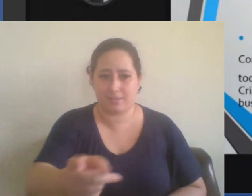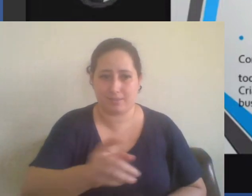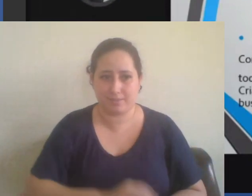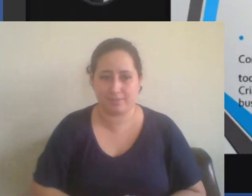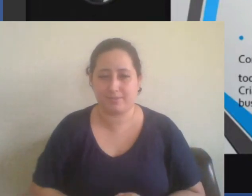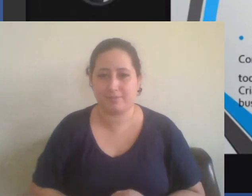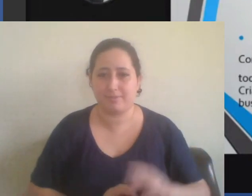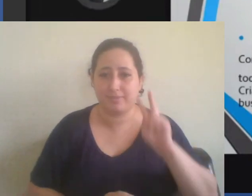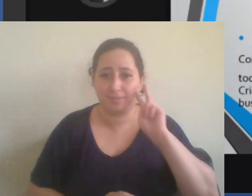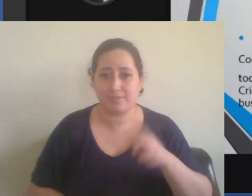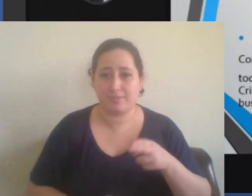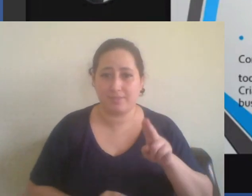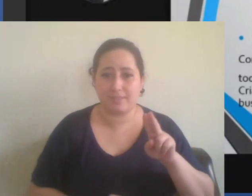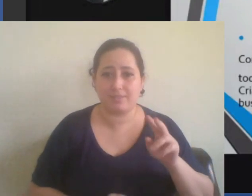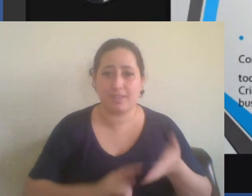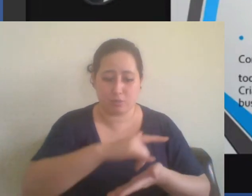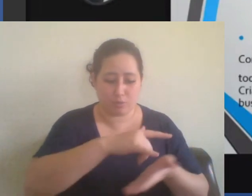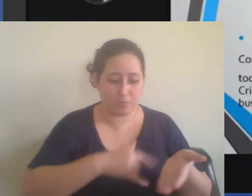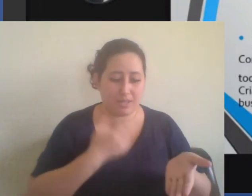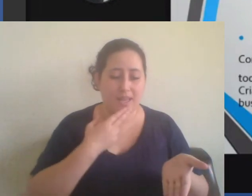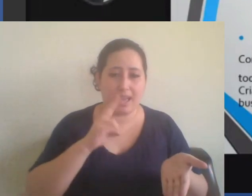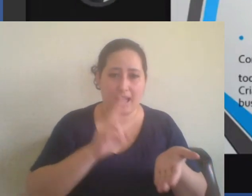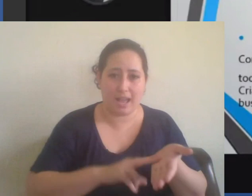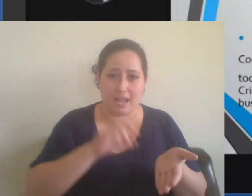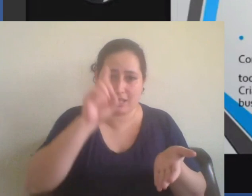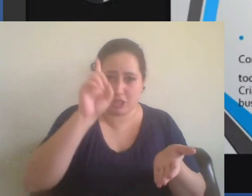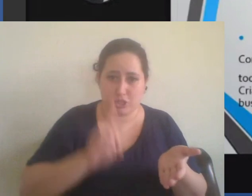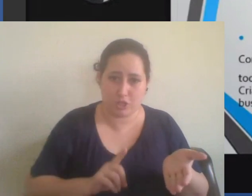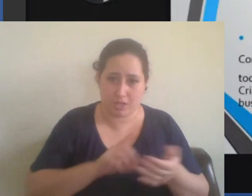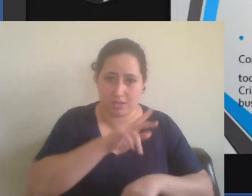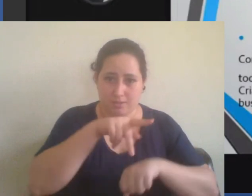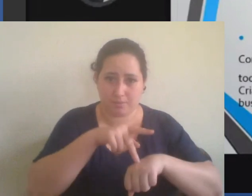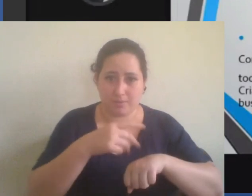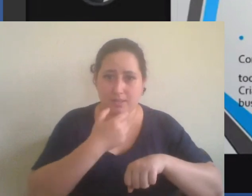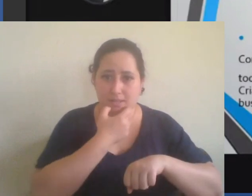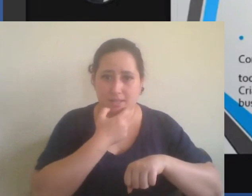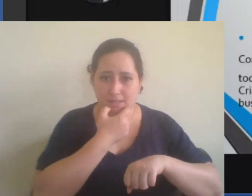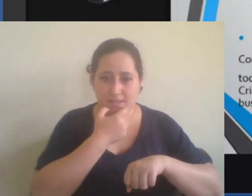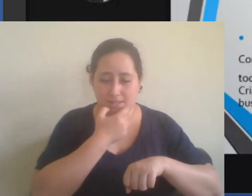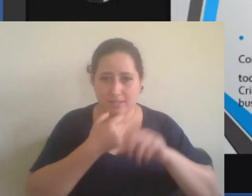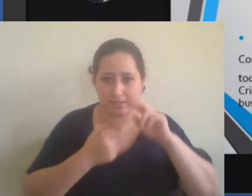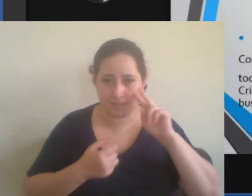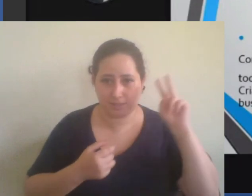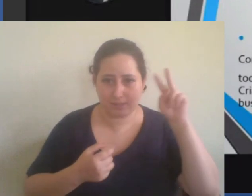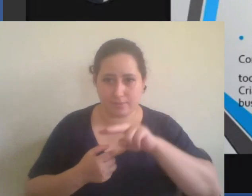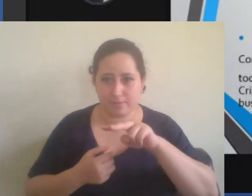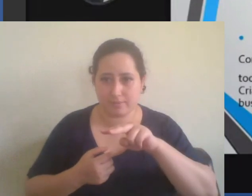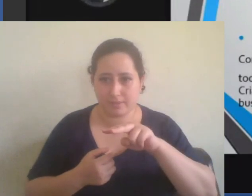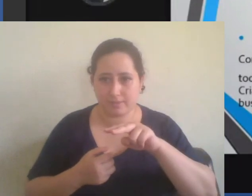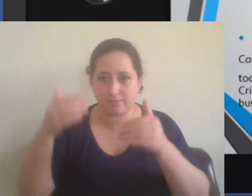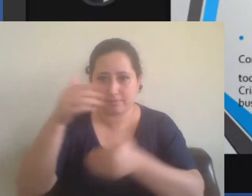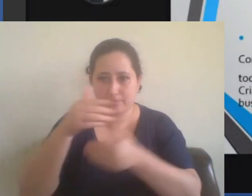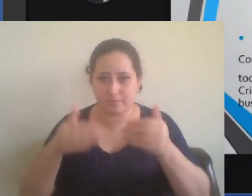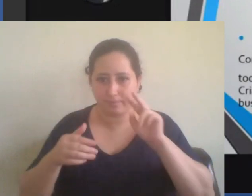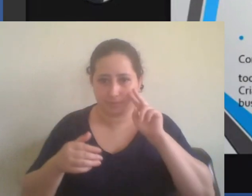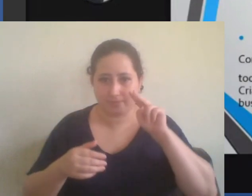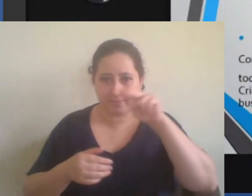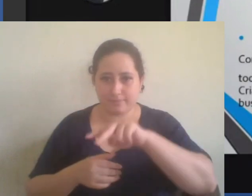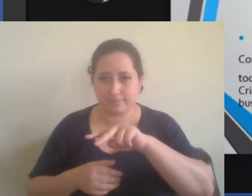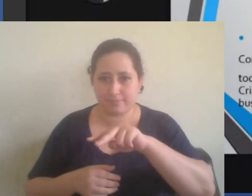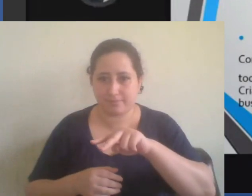carta de direitos na Inglaterra e vocês têm aí, podem olhar o PowerPoint,